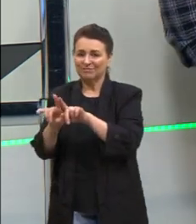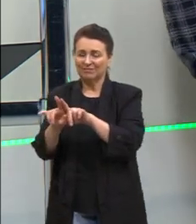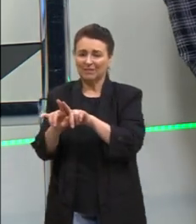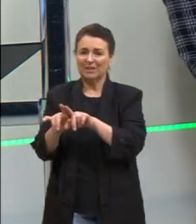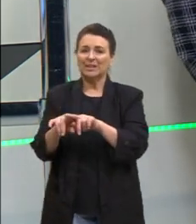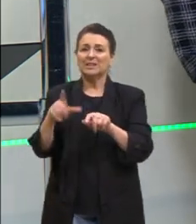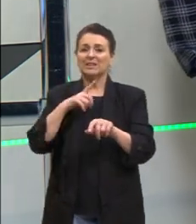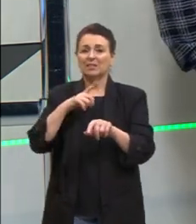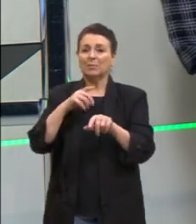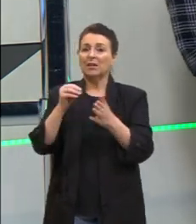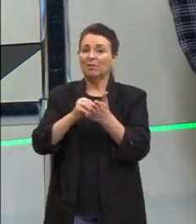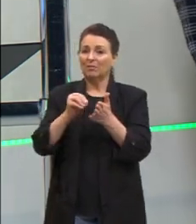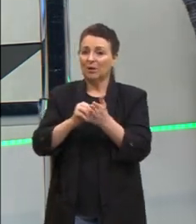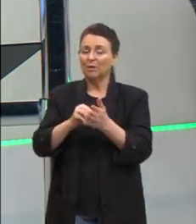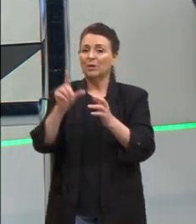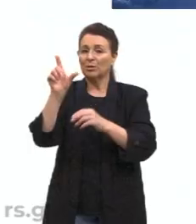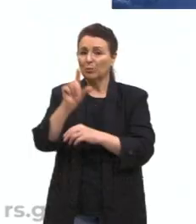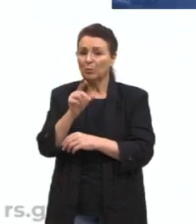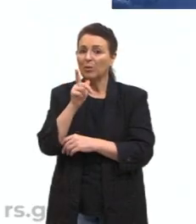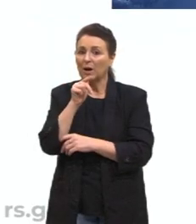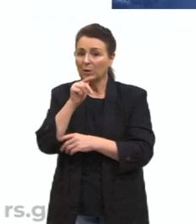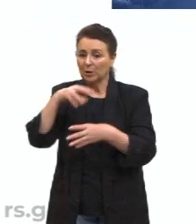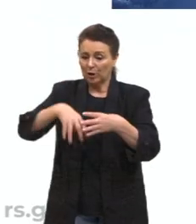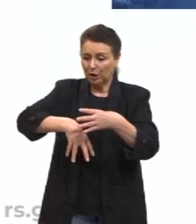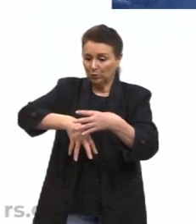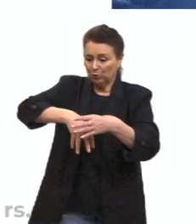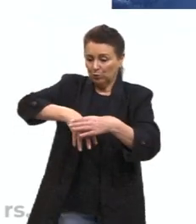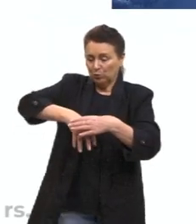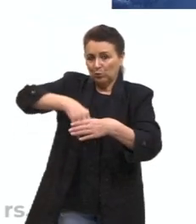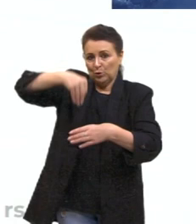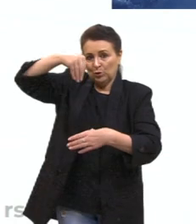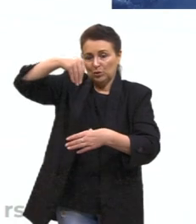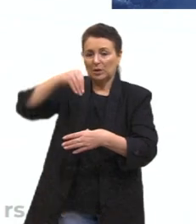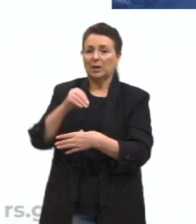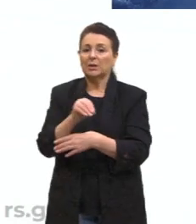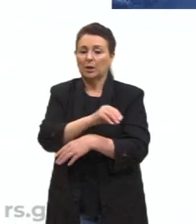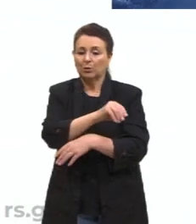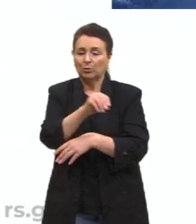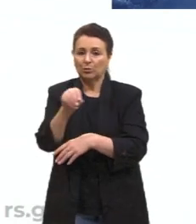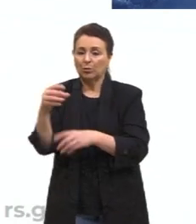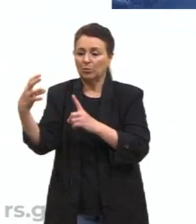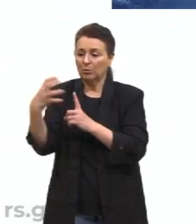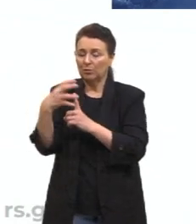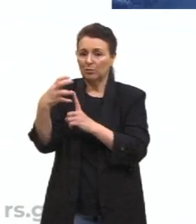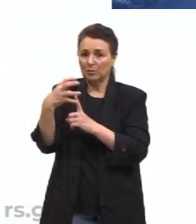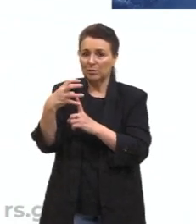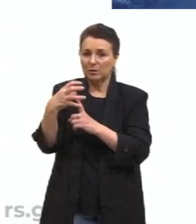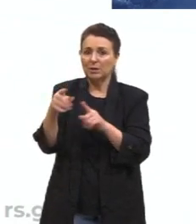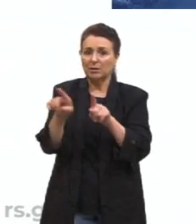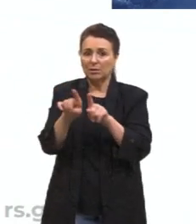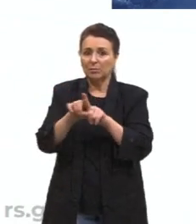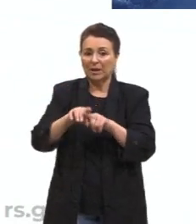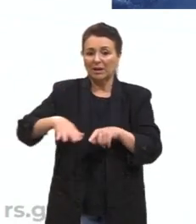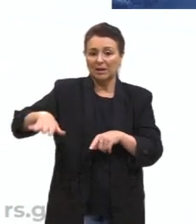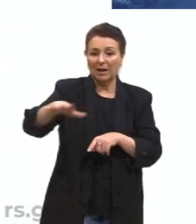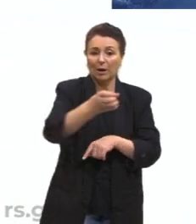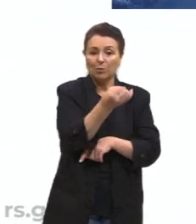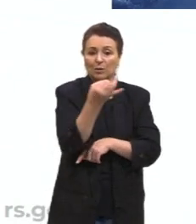questão da água sendo retirada do solo, ou você vai também influenciar, muitas vezes, no regime hídrico daquele local.